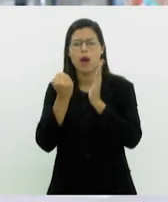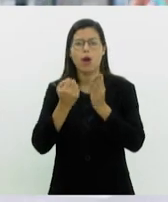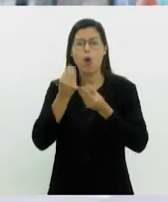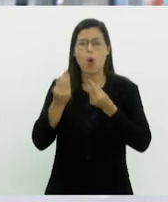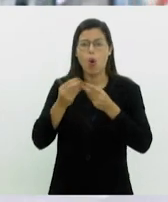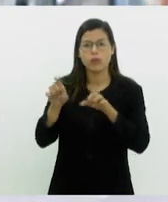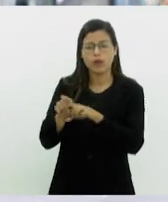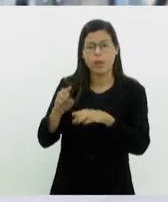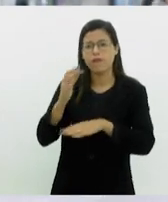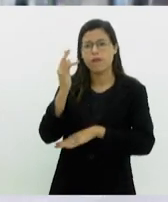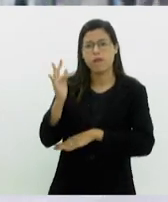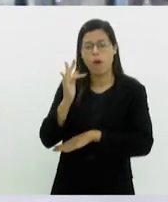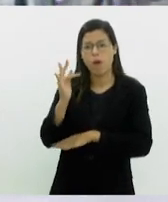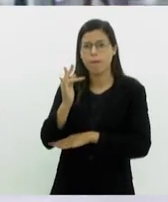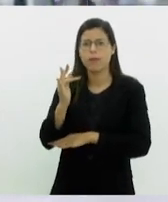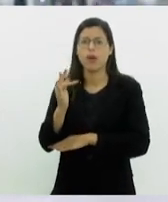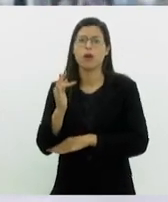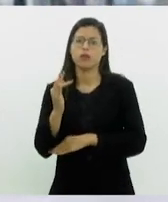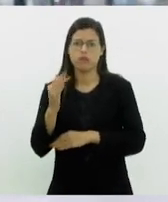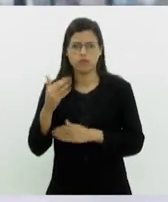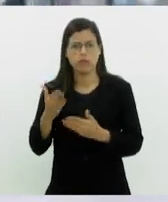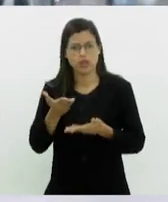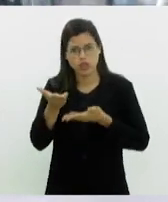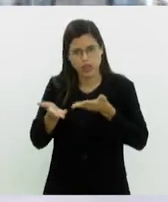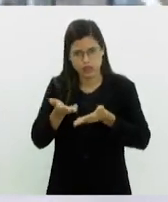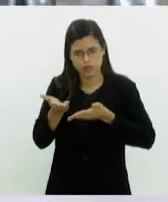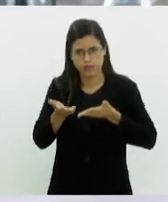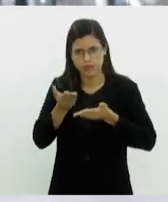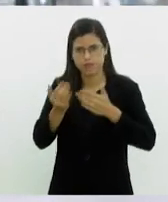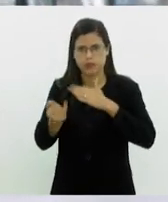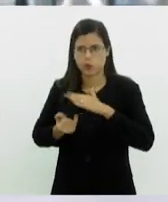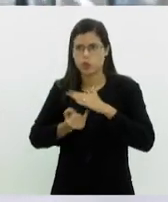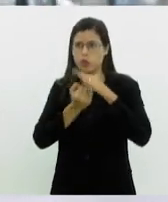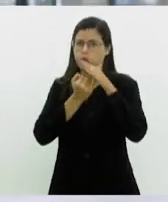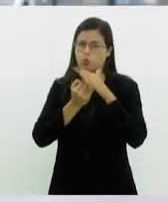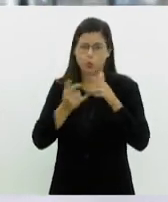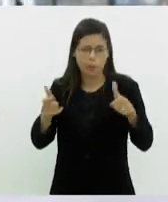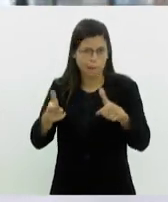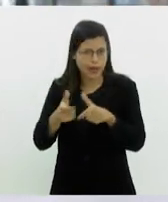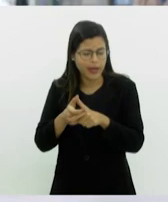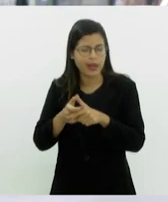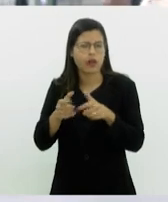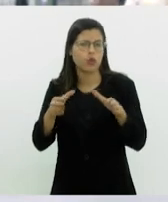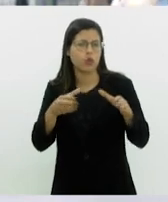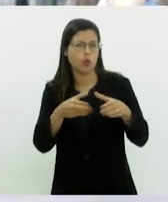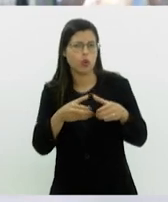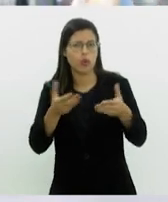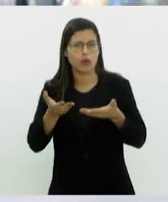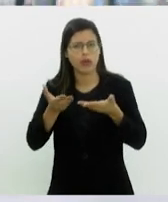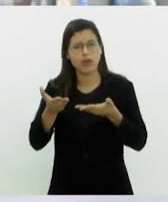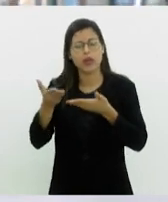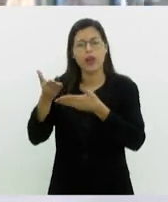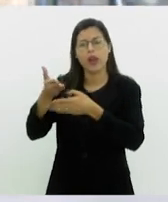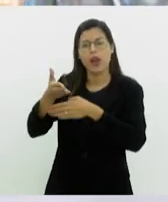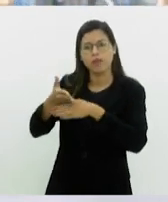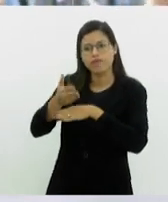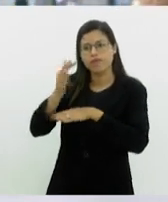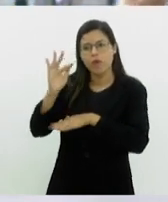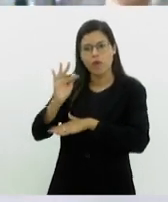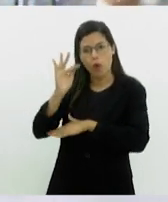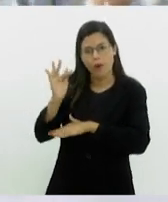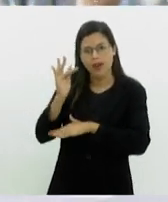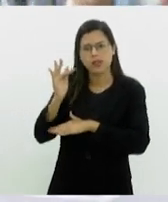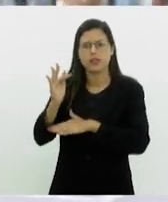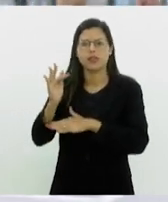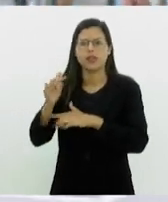A gente não atende só ONGs que já são formalizadas. A gente pega muitos projetos pequenos, coletivos que querem entrar nesse mundo e se formalizar para poder ter